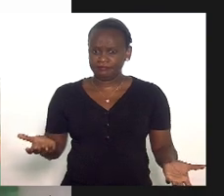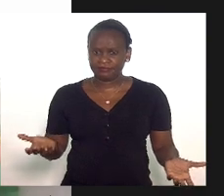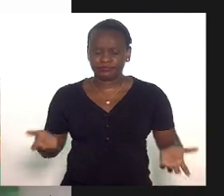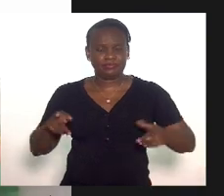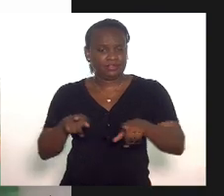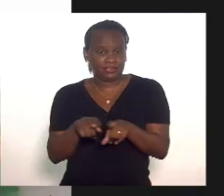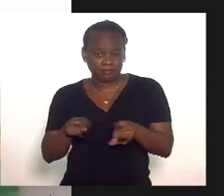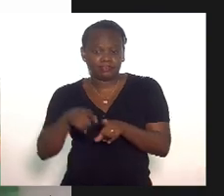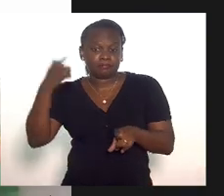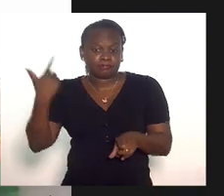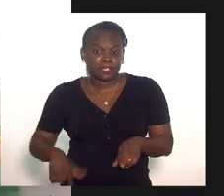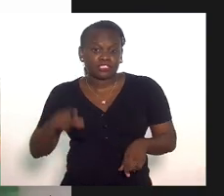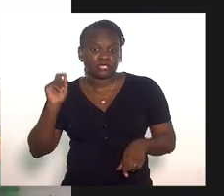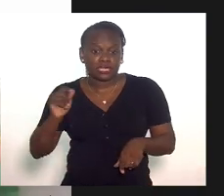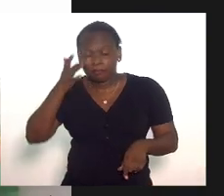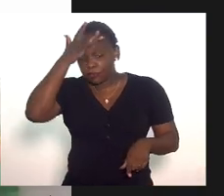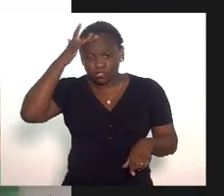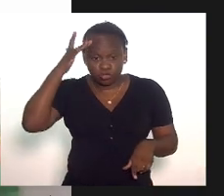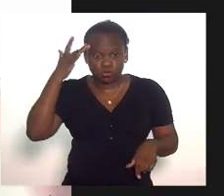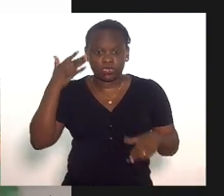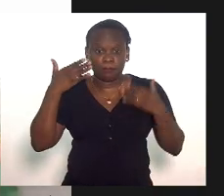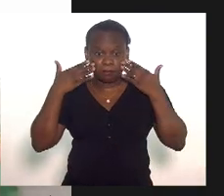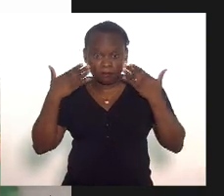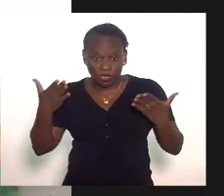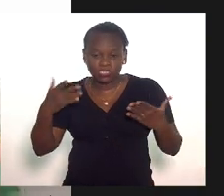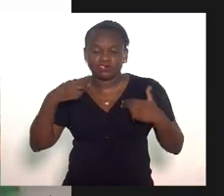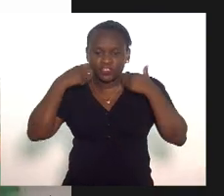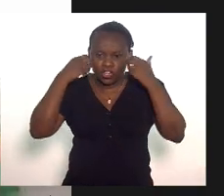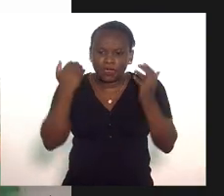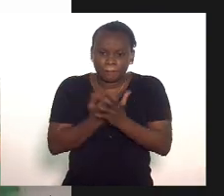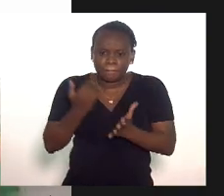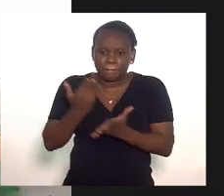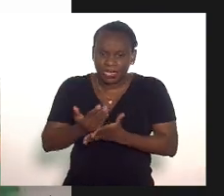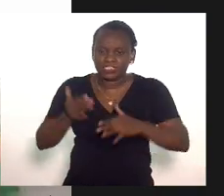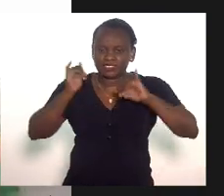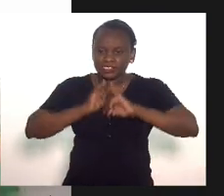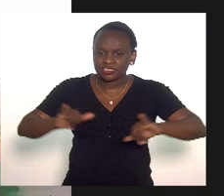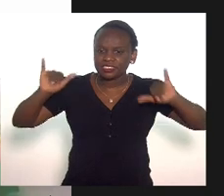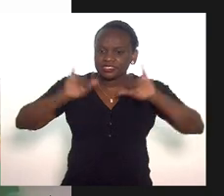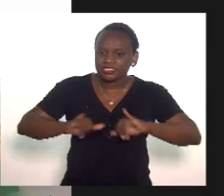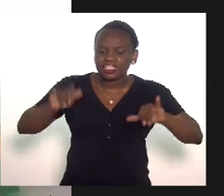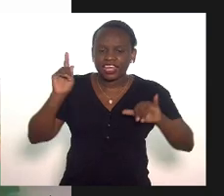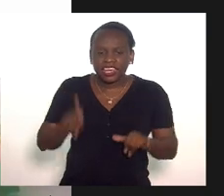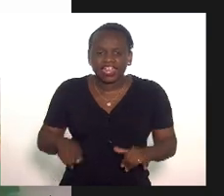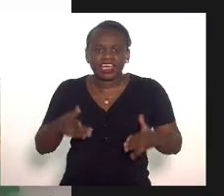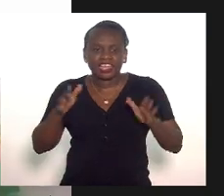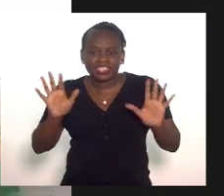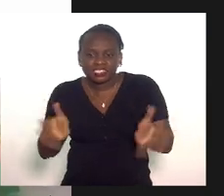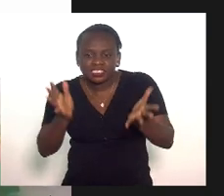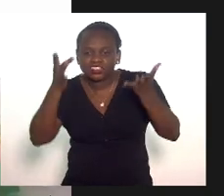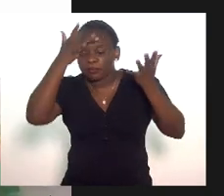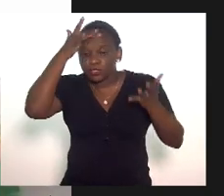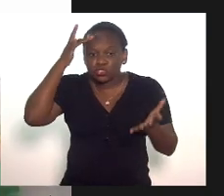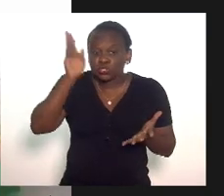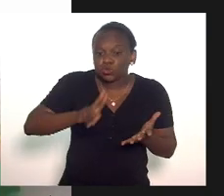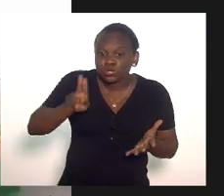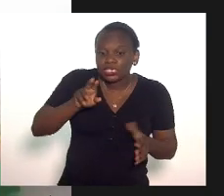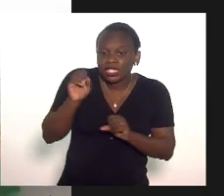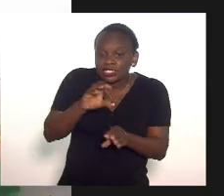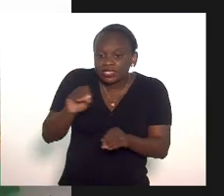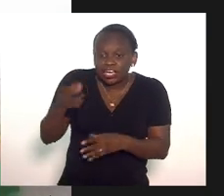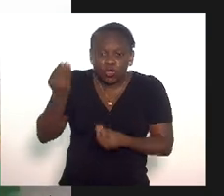não só isso a pessoa aparece além da vergonha de uma campanha que deveria coesionar e ensinar como